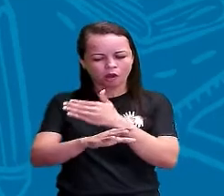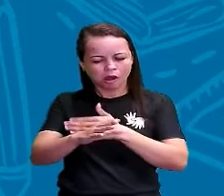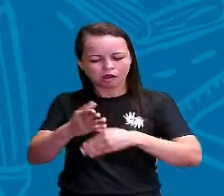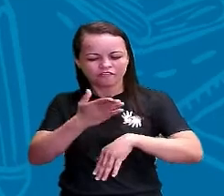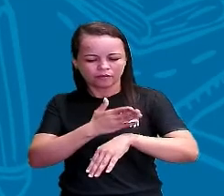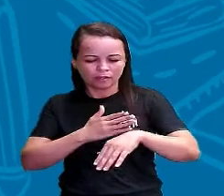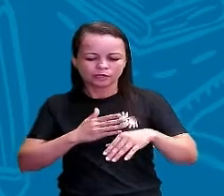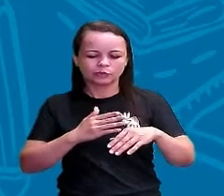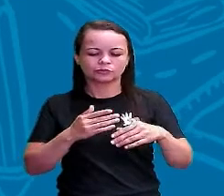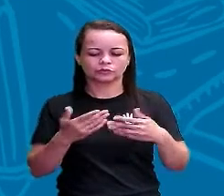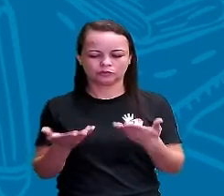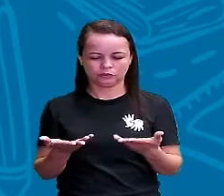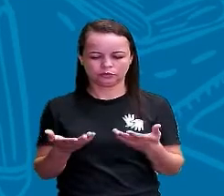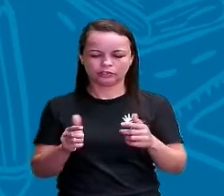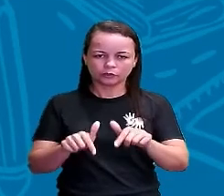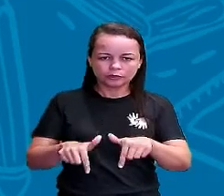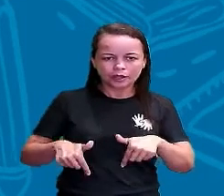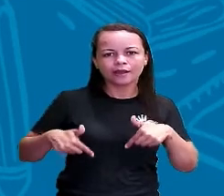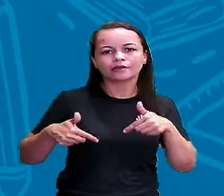ação.